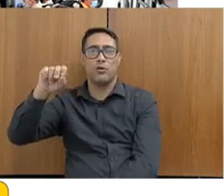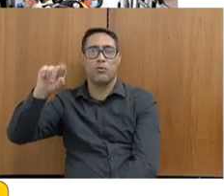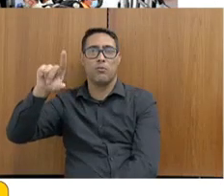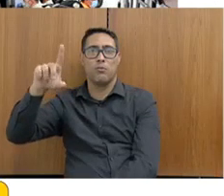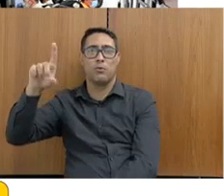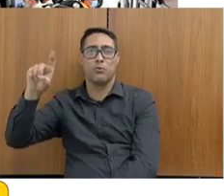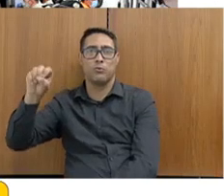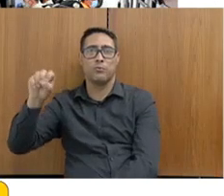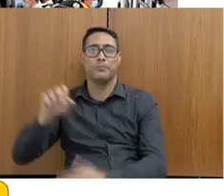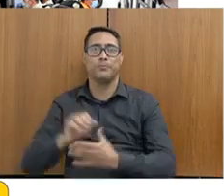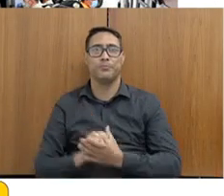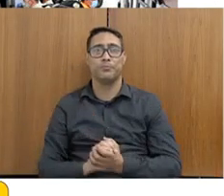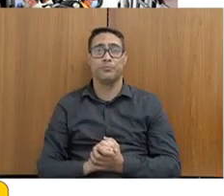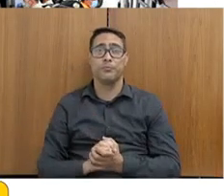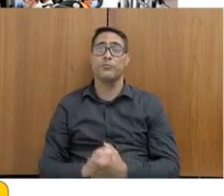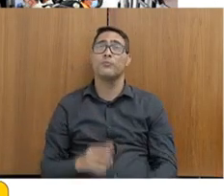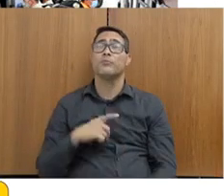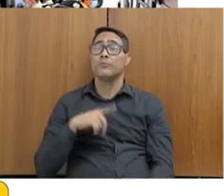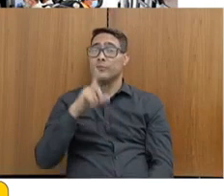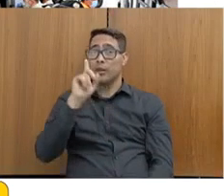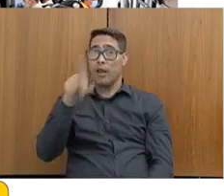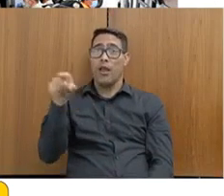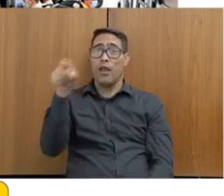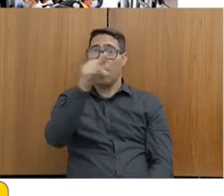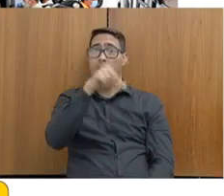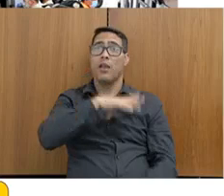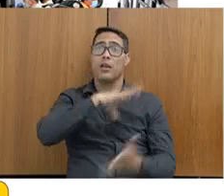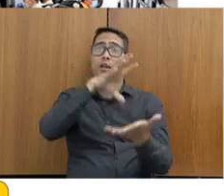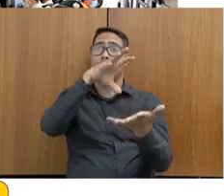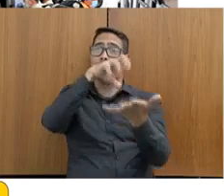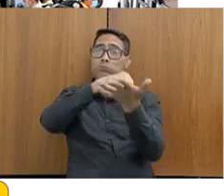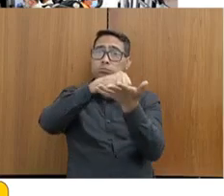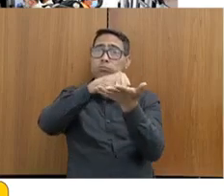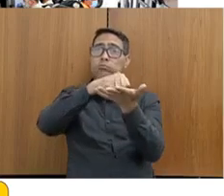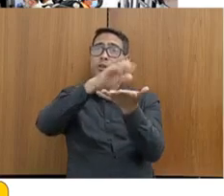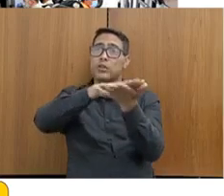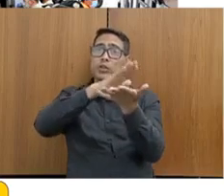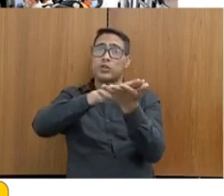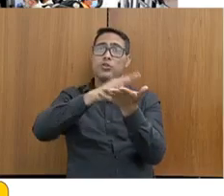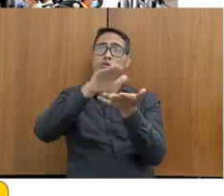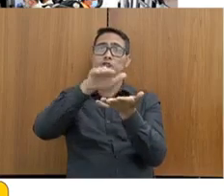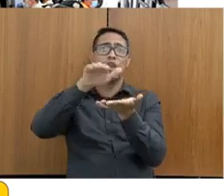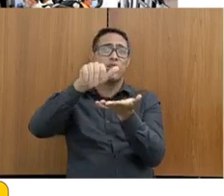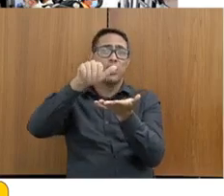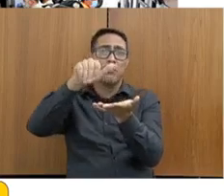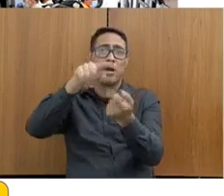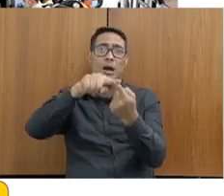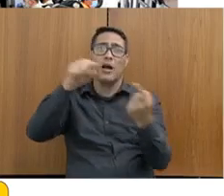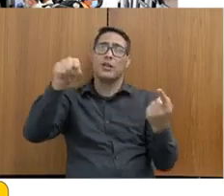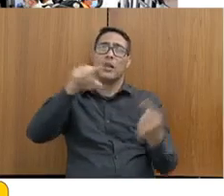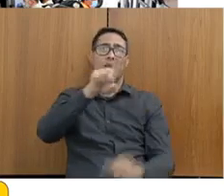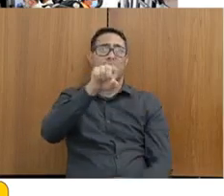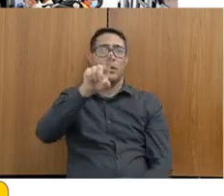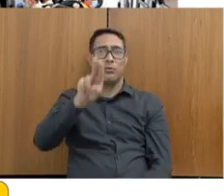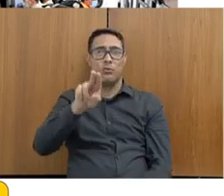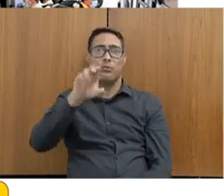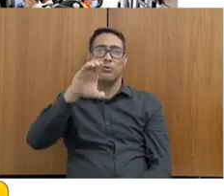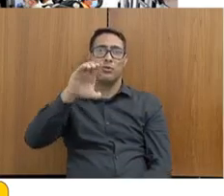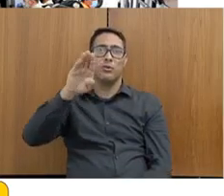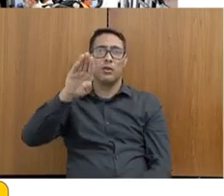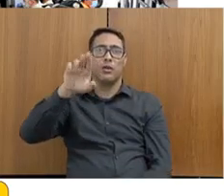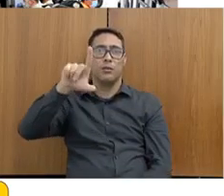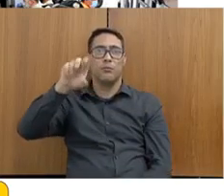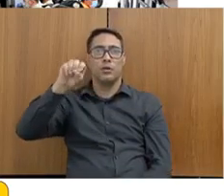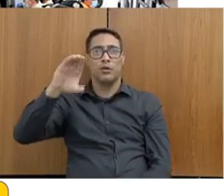são os nossos tridígitos de chamadas, de DDU, CBLOC e CIAD. Hoje,